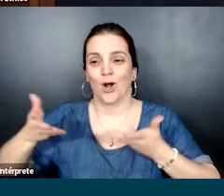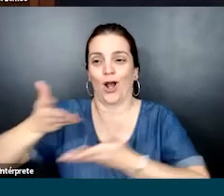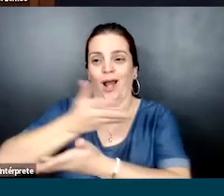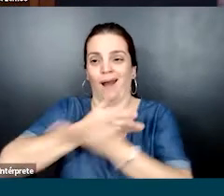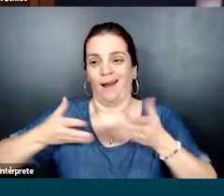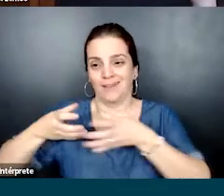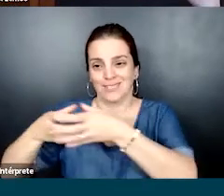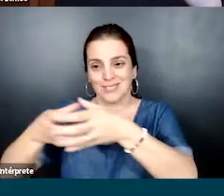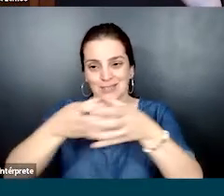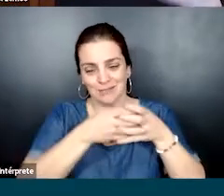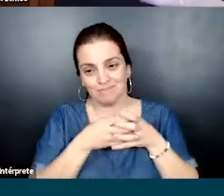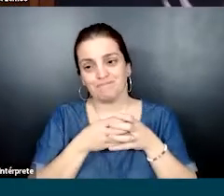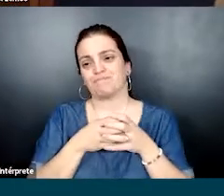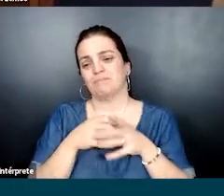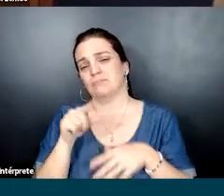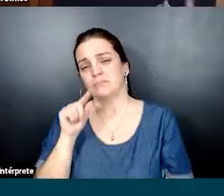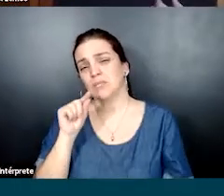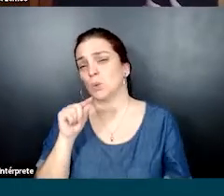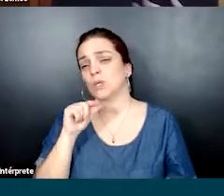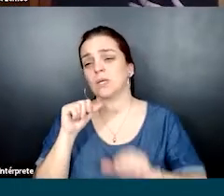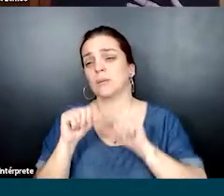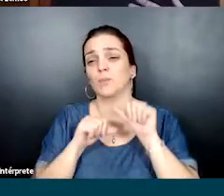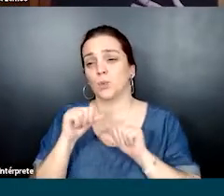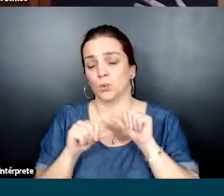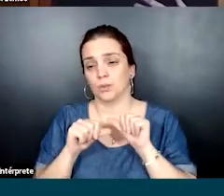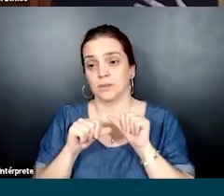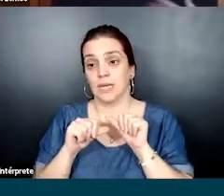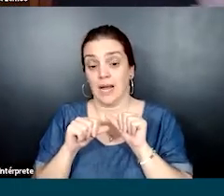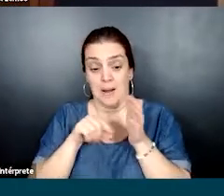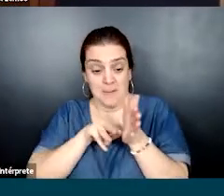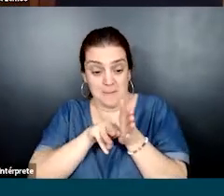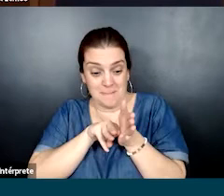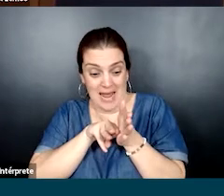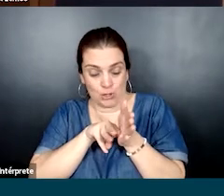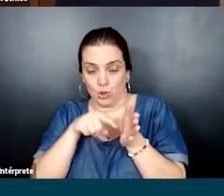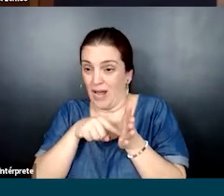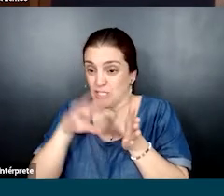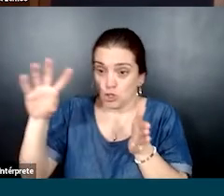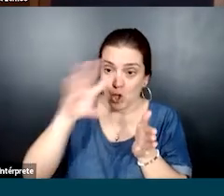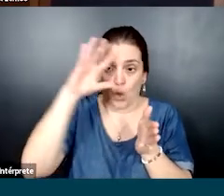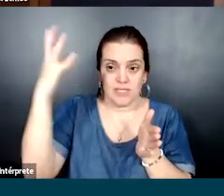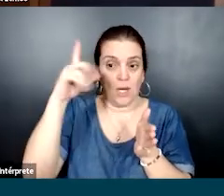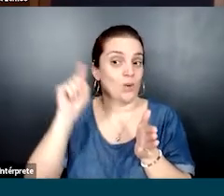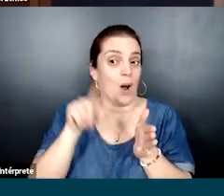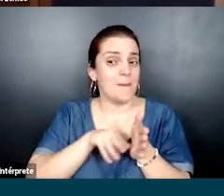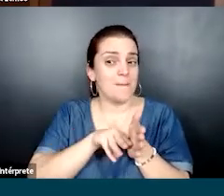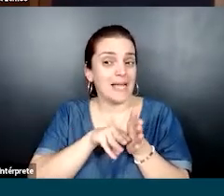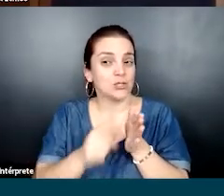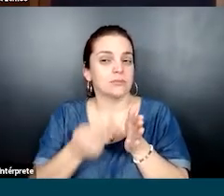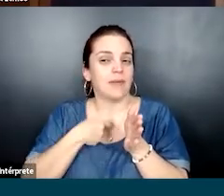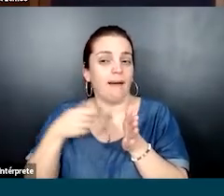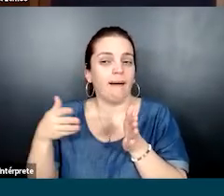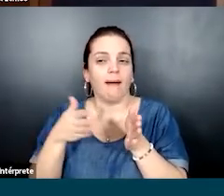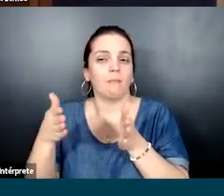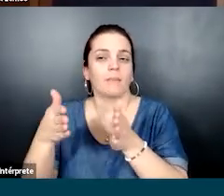né? O aprendizado do time. Então, o que muda, de fato, quando a gente começa a entender métodos como caminhos e não como a solução ou